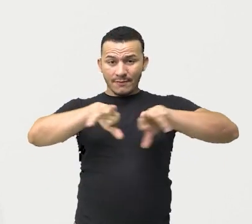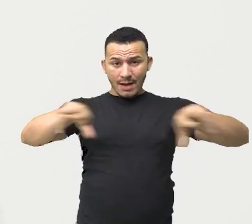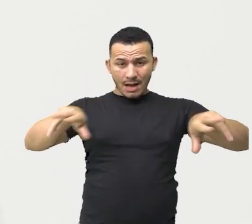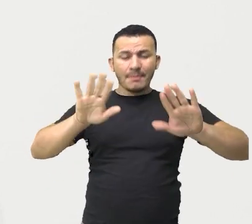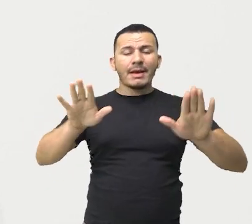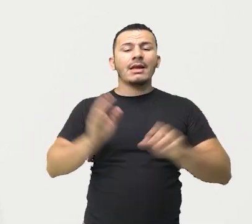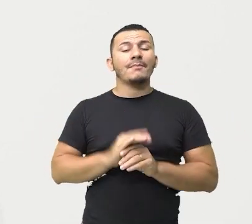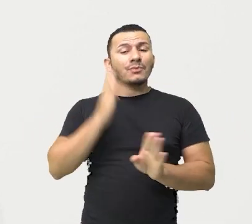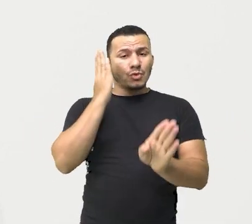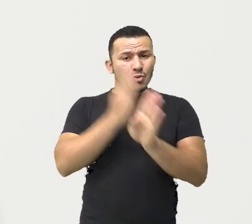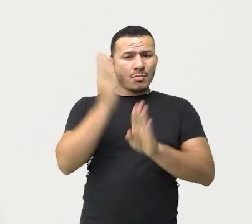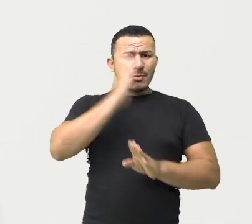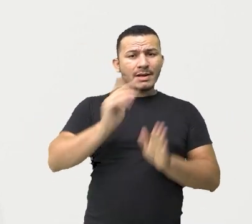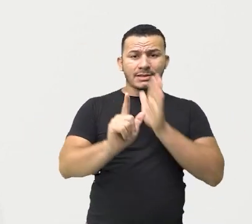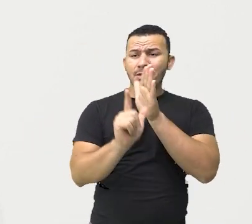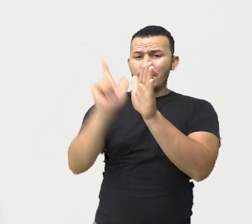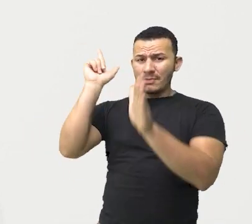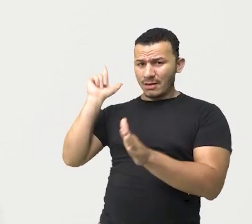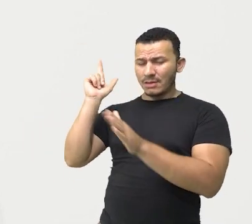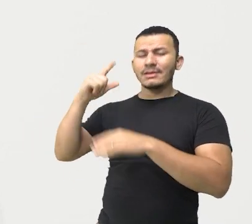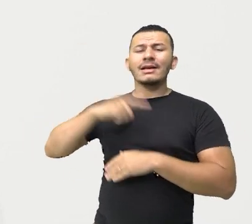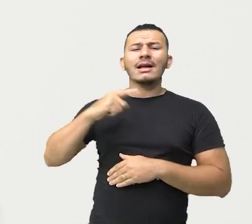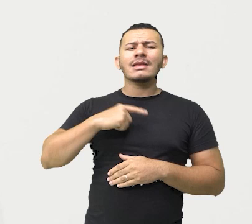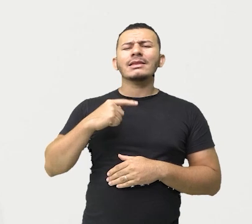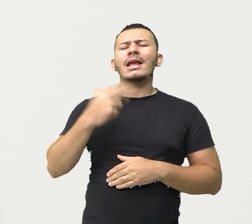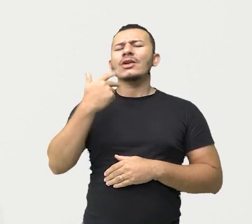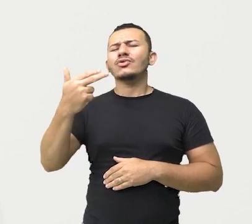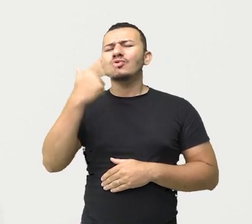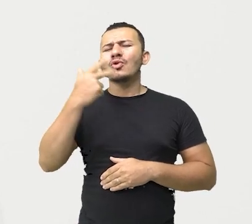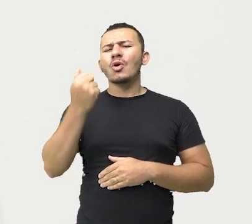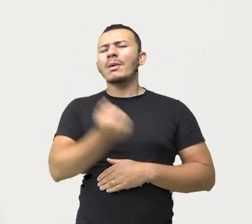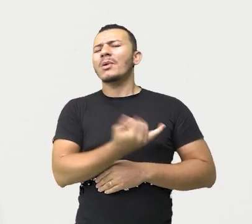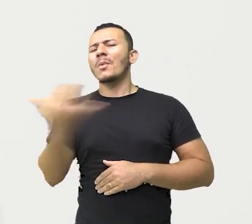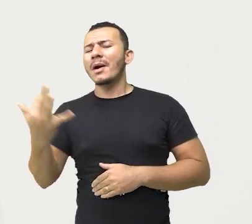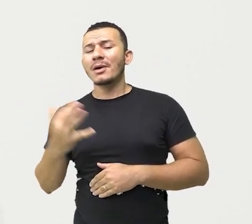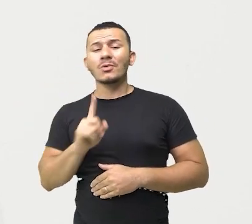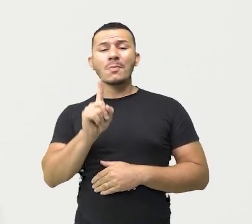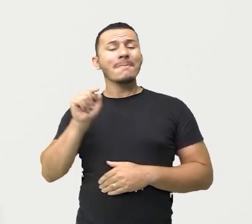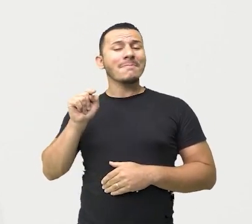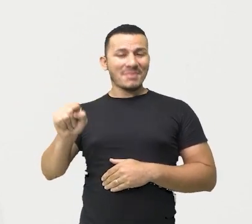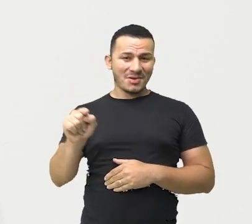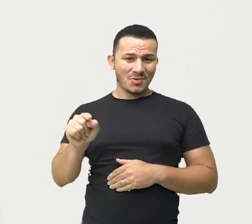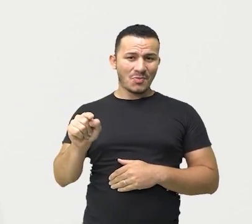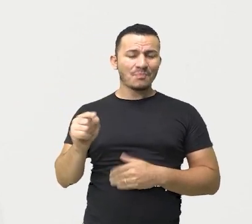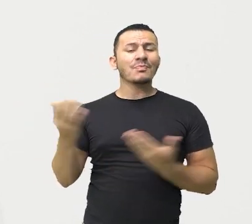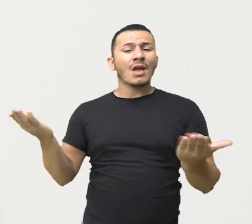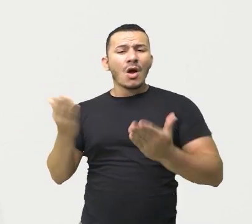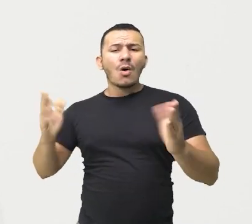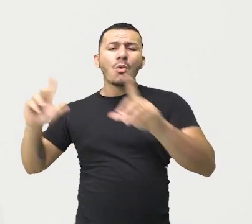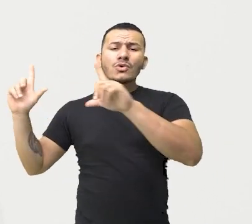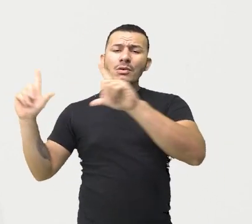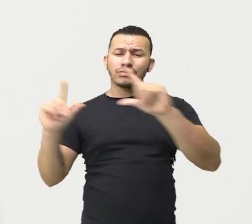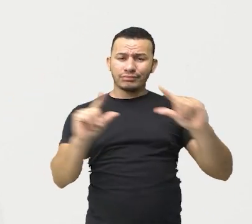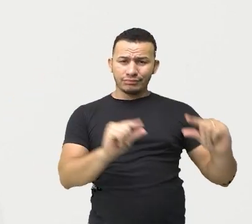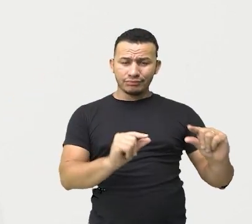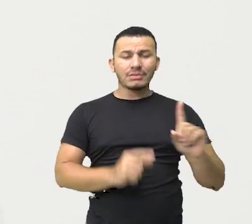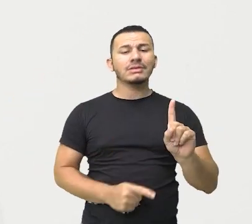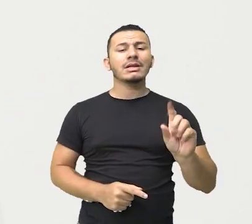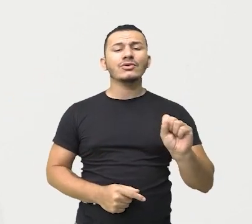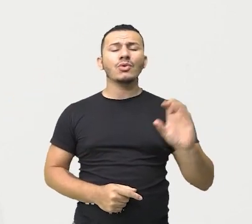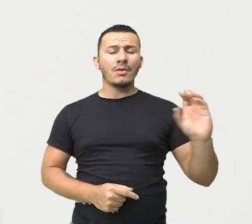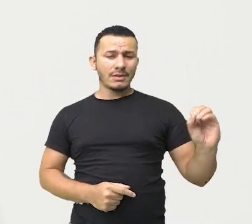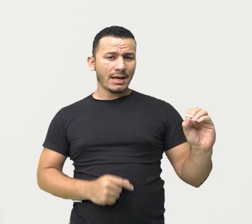descobrimento, eram falados mais de mil idiomas no Brasil. Hoje, apenas 180